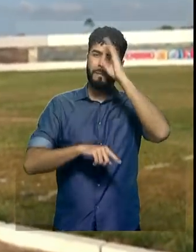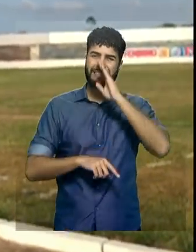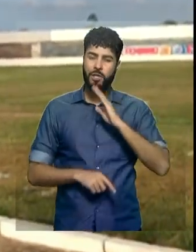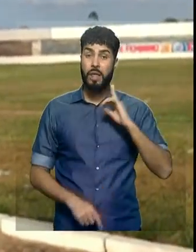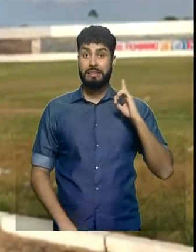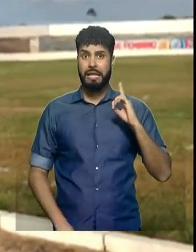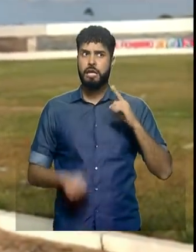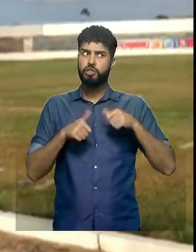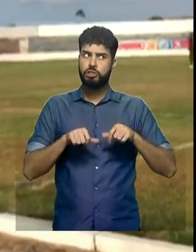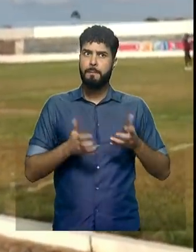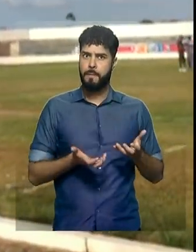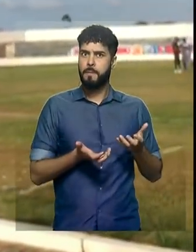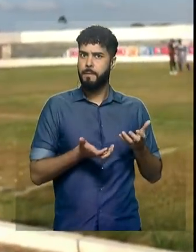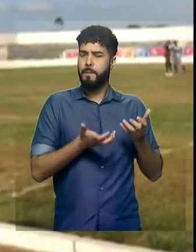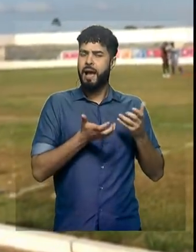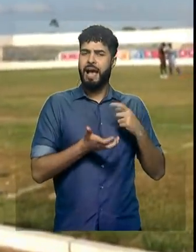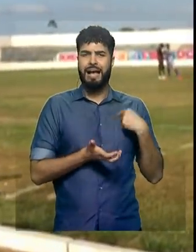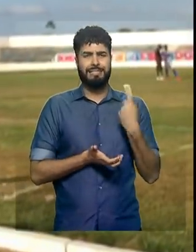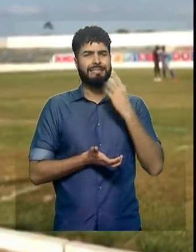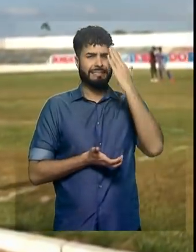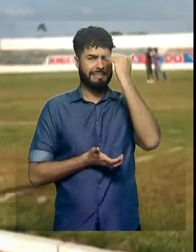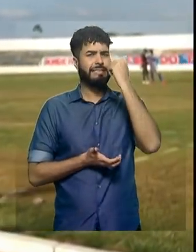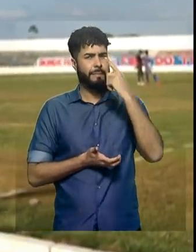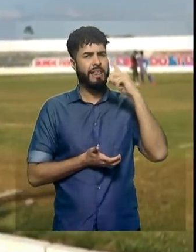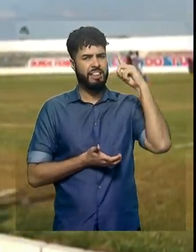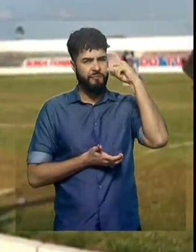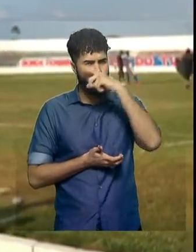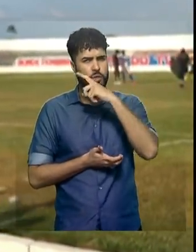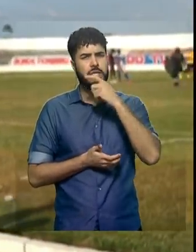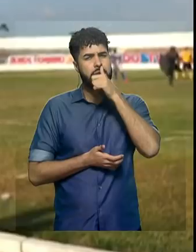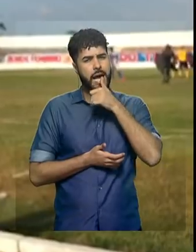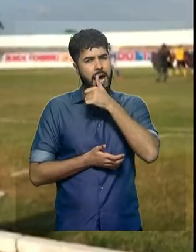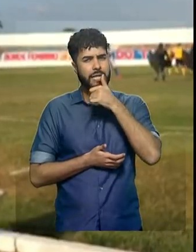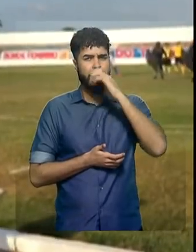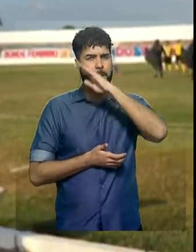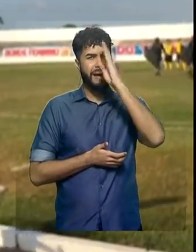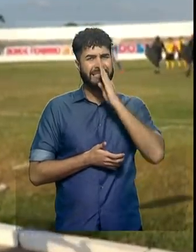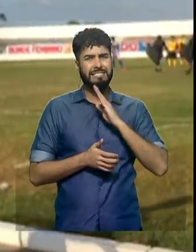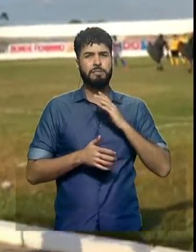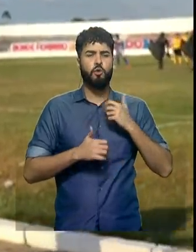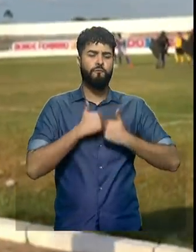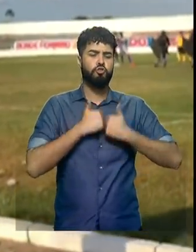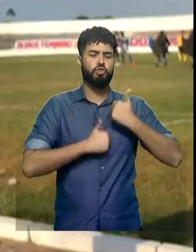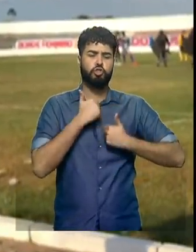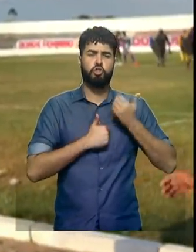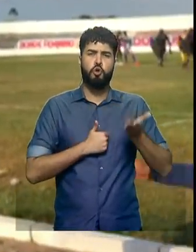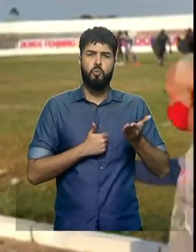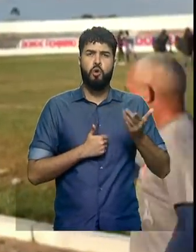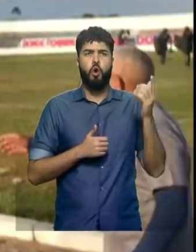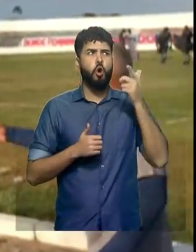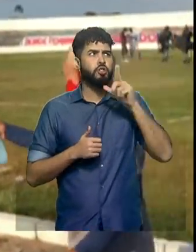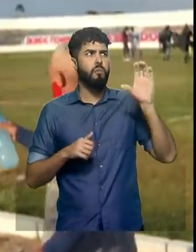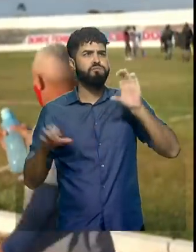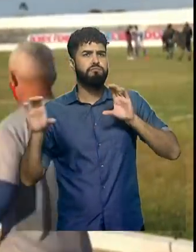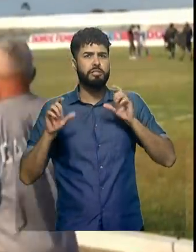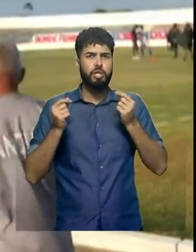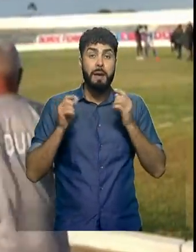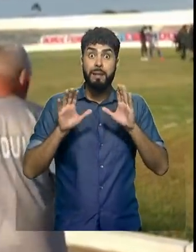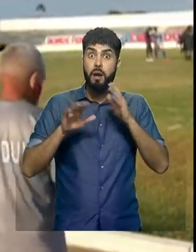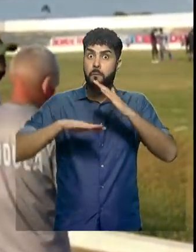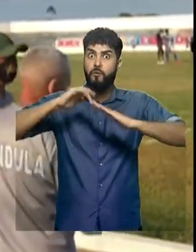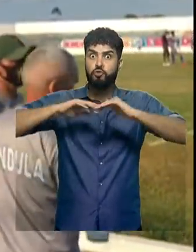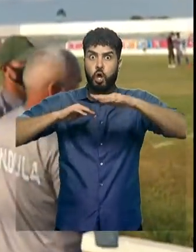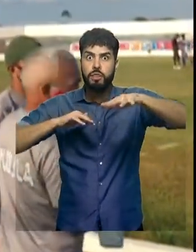evoluindo, né? Nós sabemos as dificuldades que é se fazer futebol no Brasil, mas essa divulgação, Essa exposição dos profissionais que estão